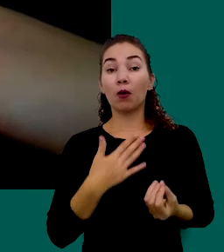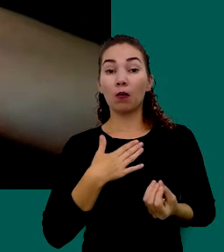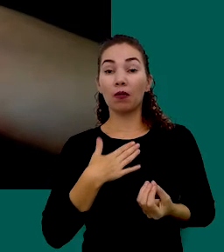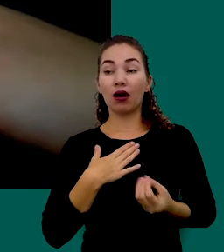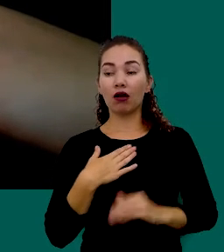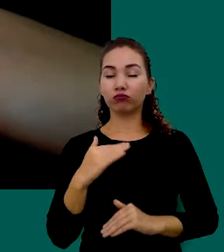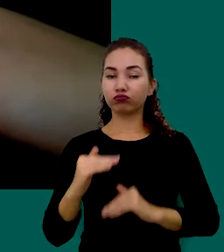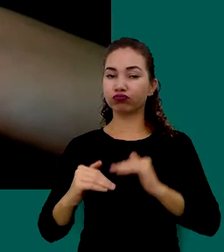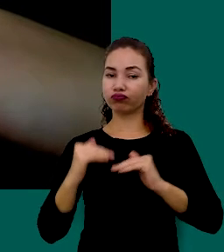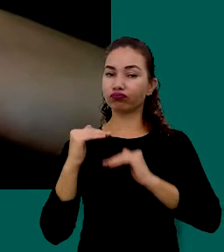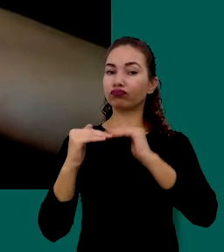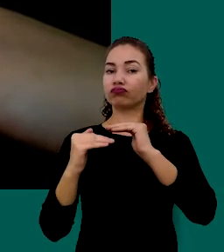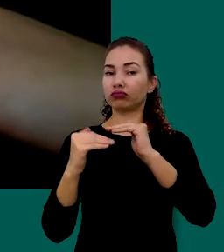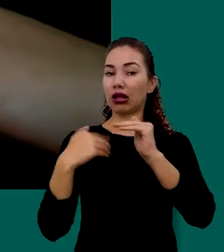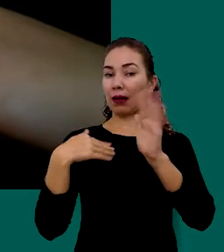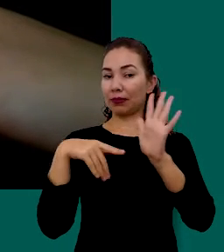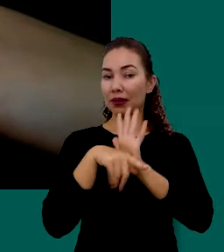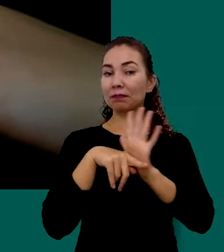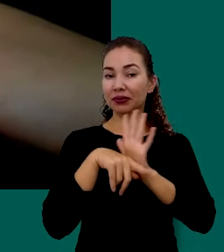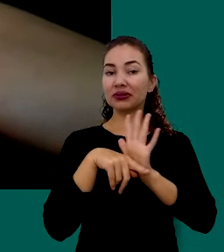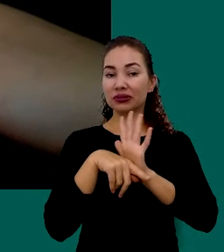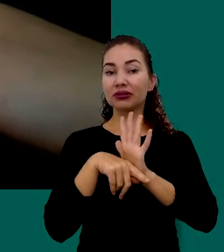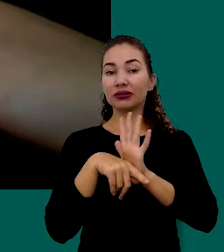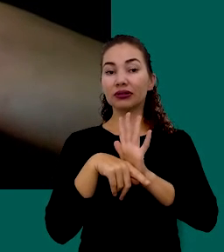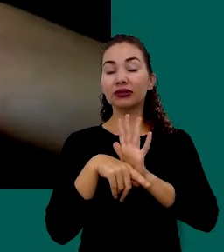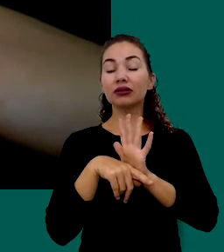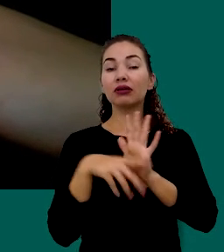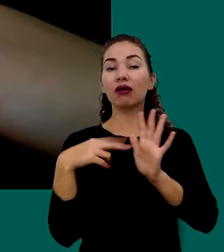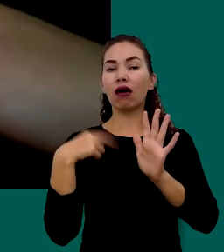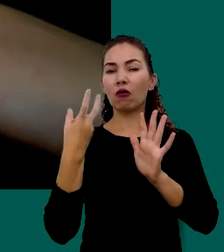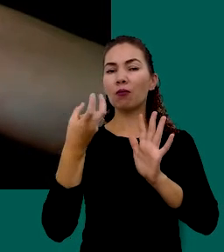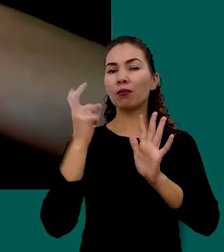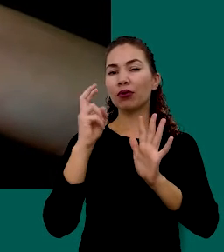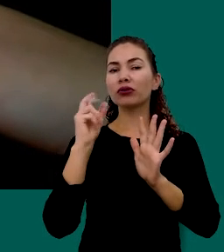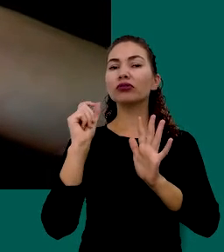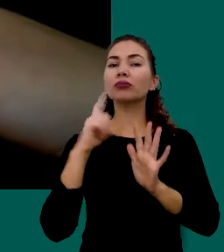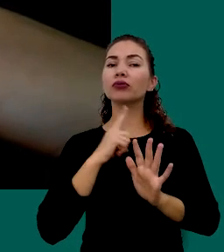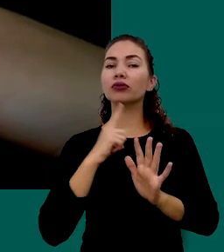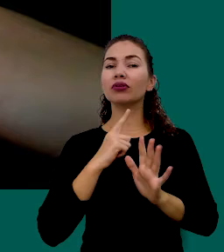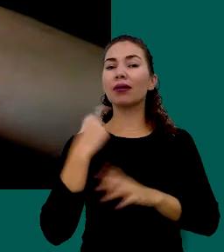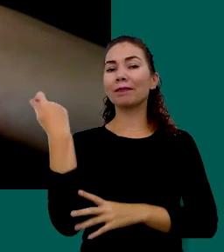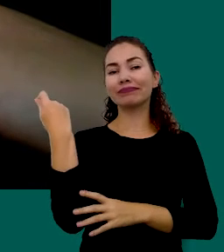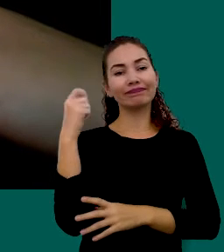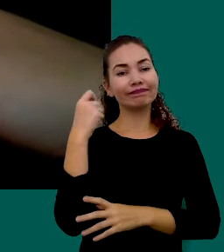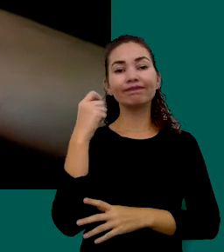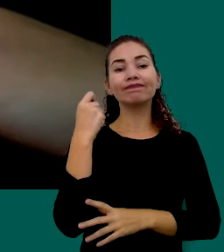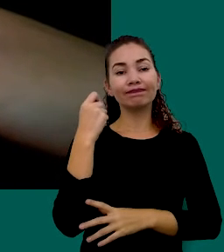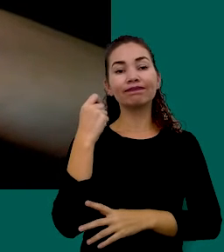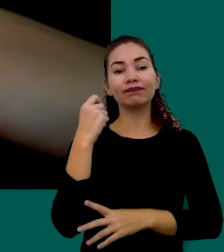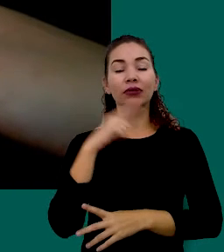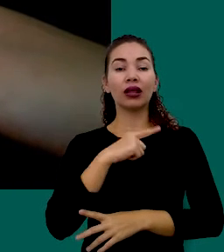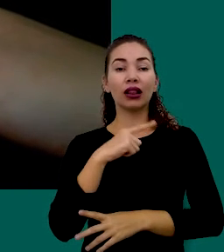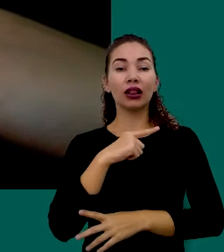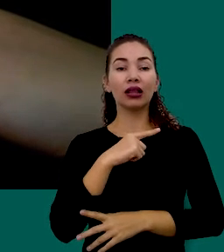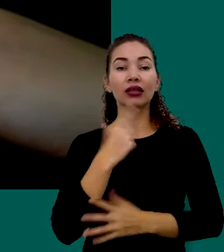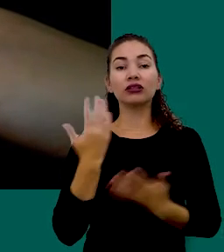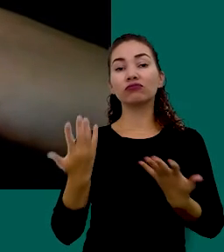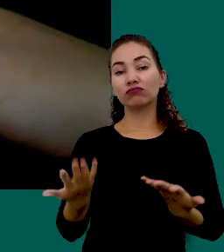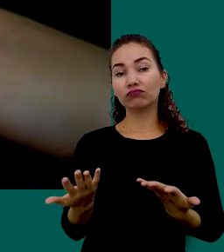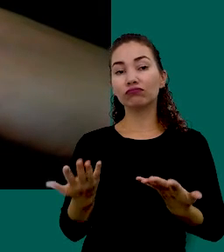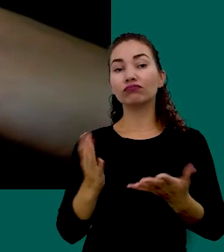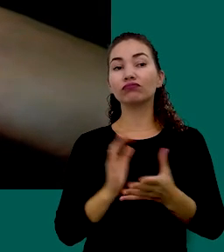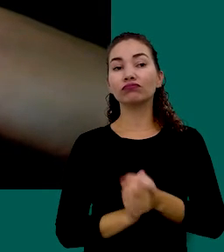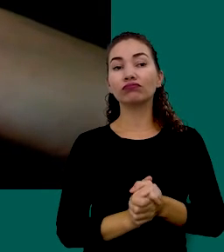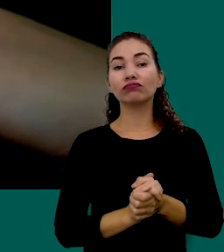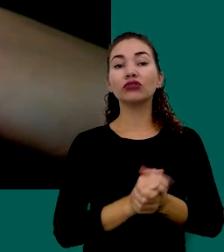Desenvolvendo A minha pesquisa Eu vejo Uma grande Necessidade Que se tem De ir